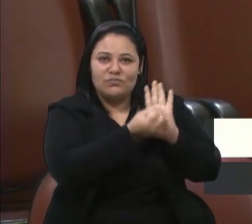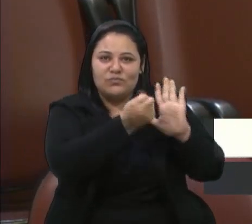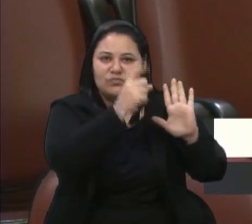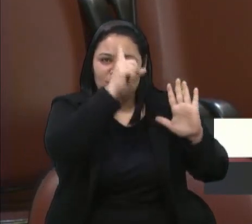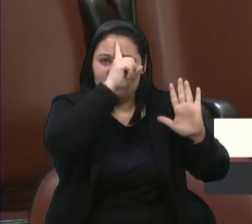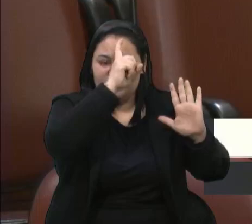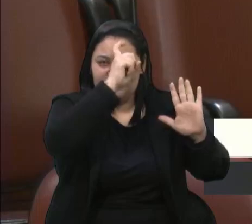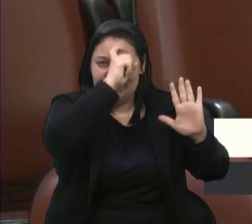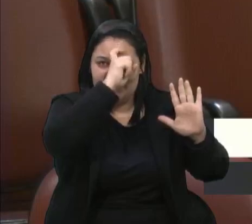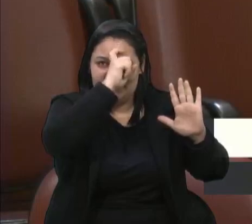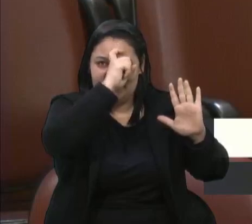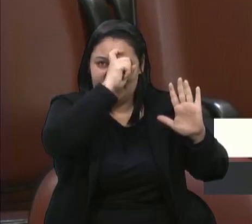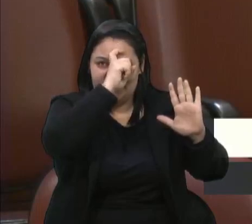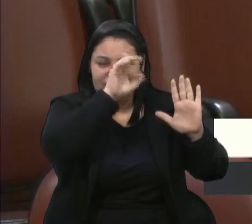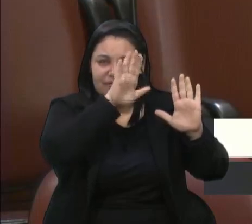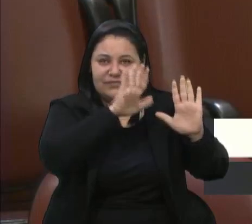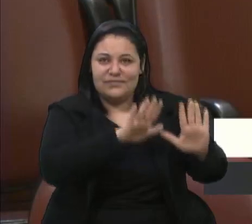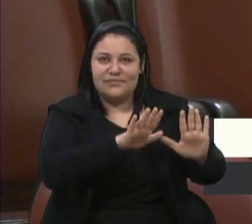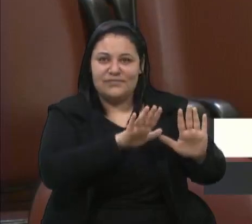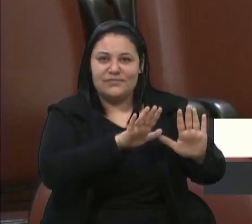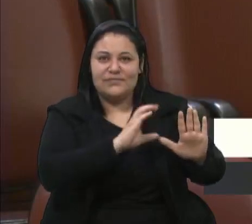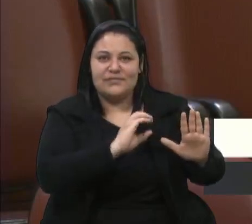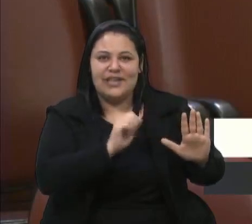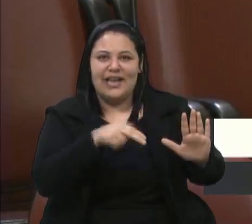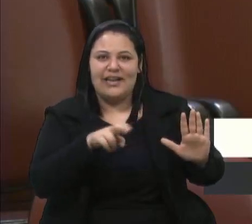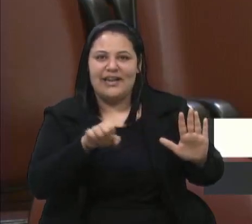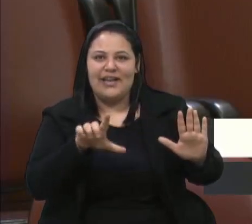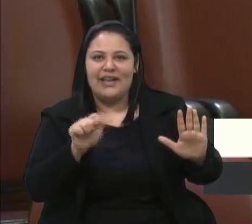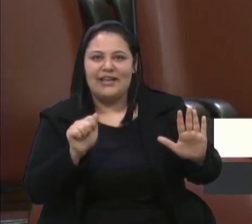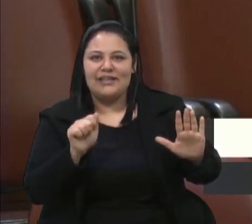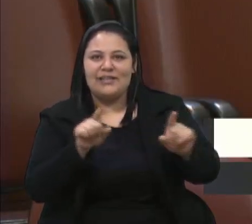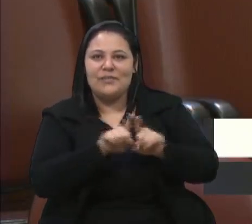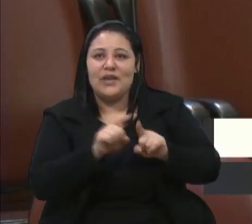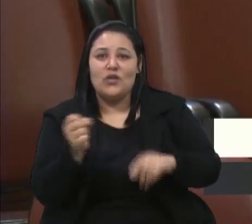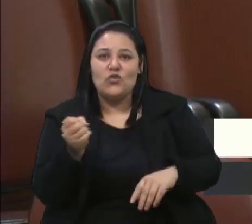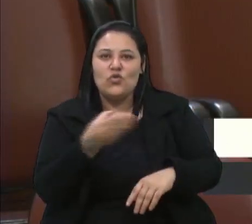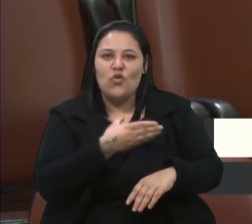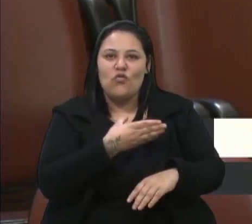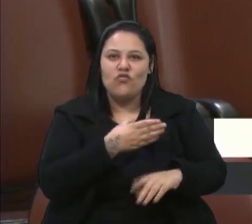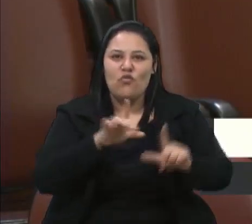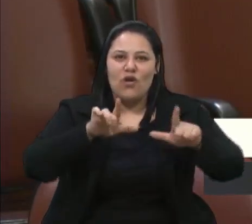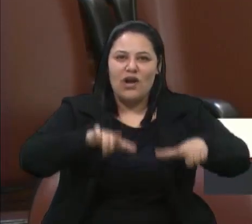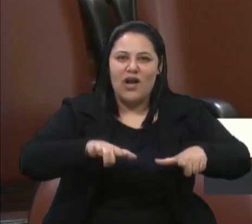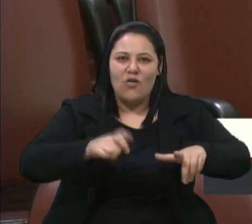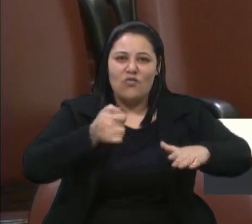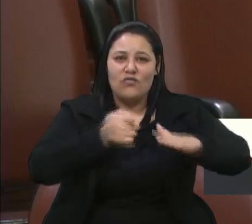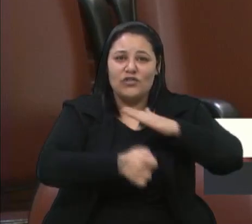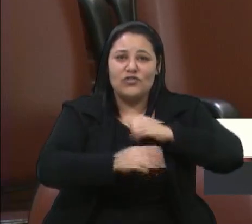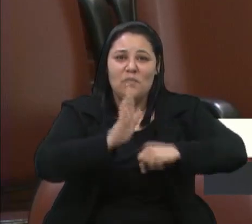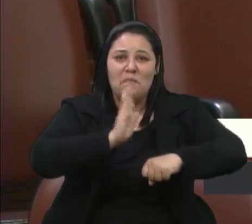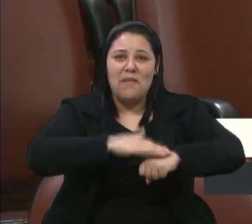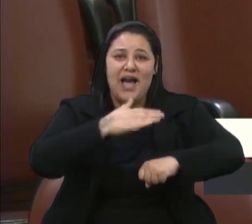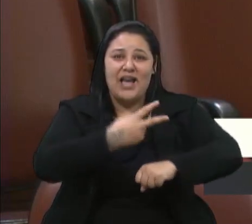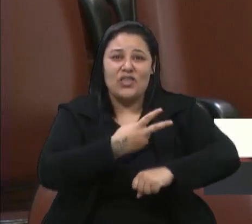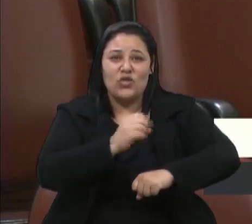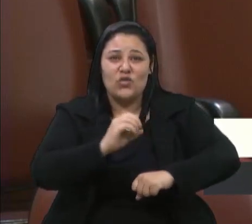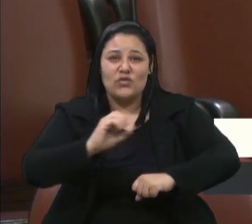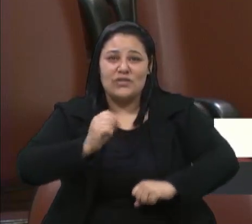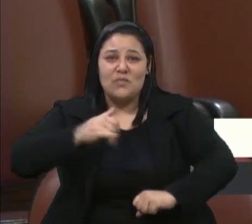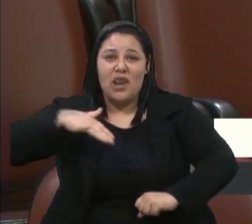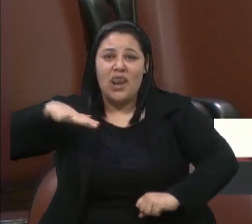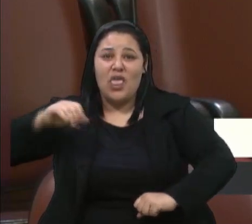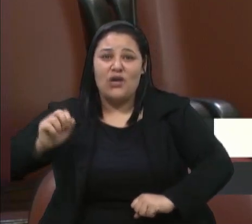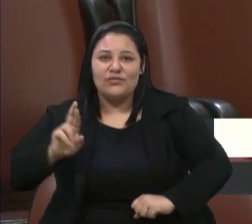Pompeia estará em Canela. Um novo complexo com investimento de mais de 200 milhões de reais.